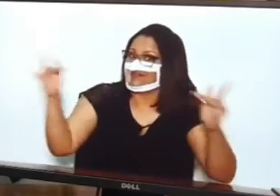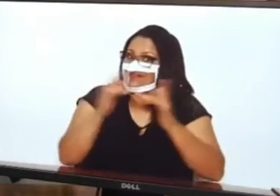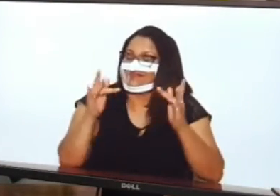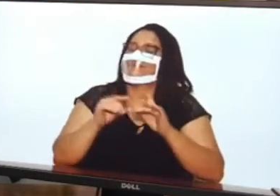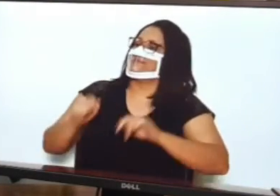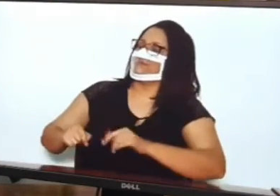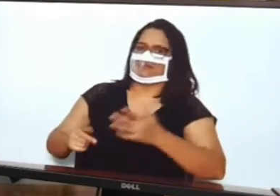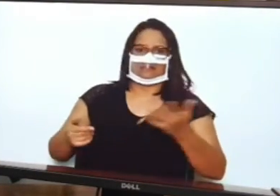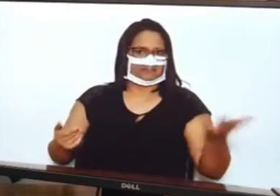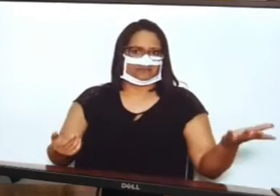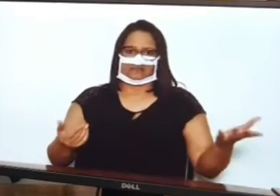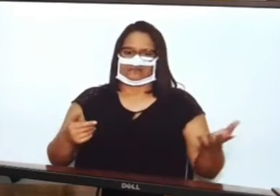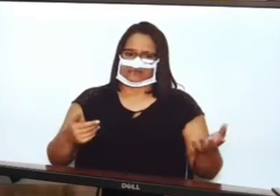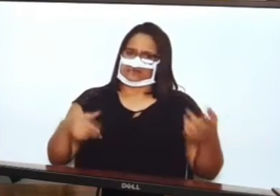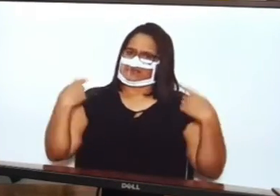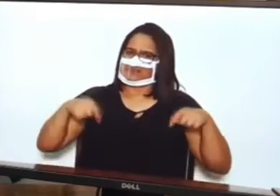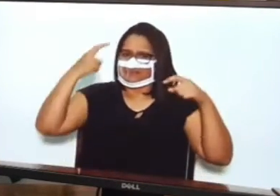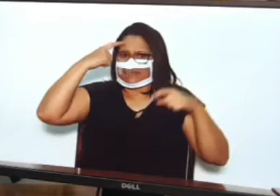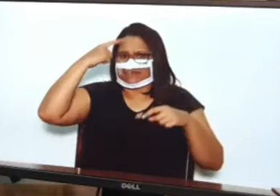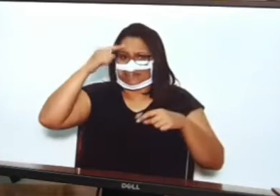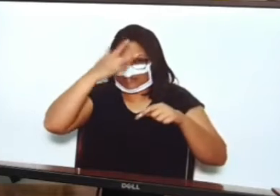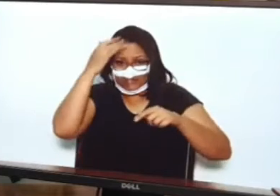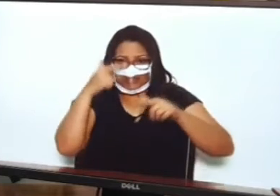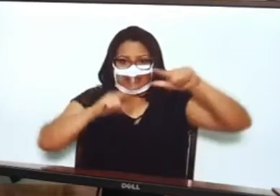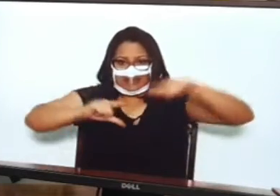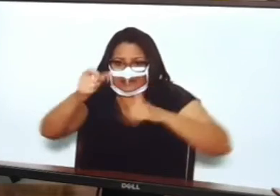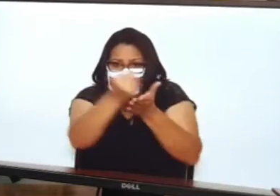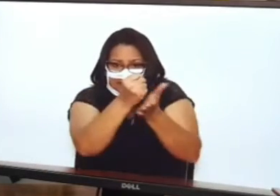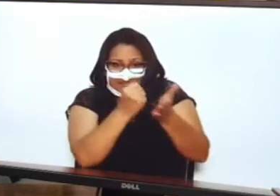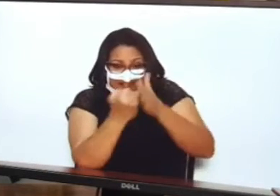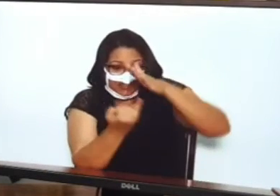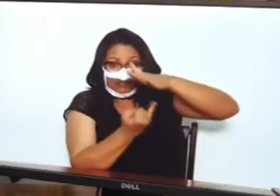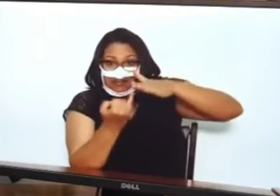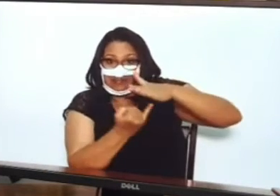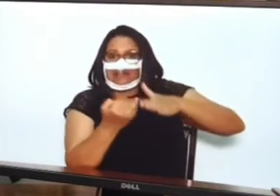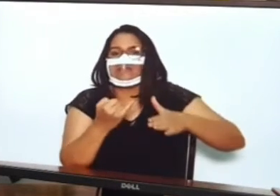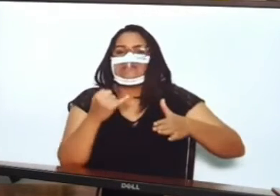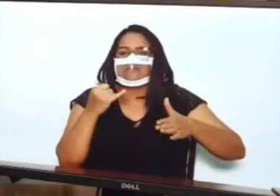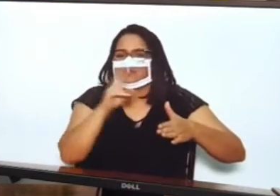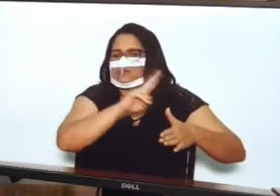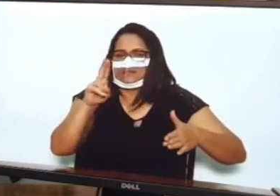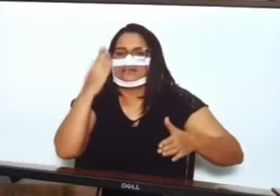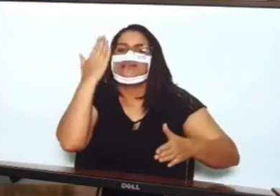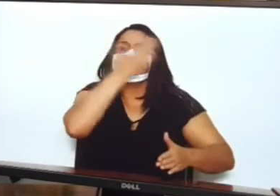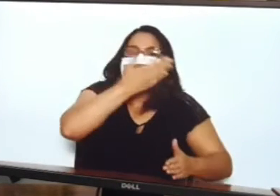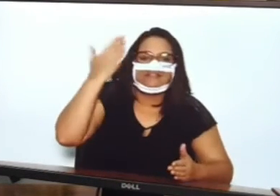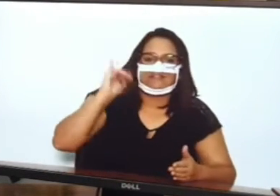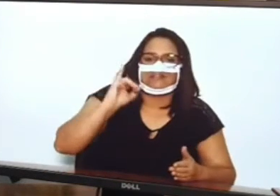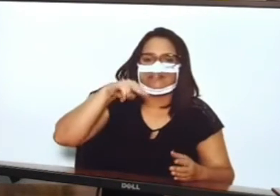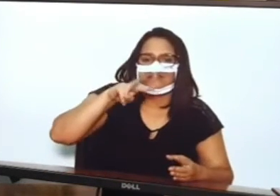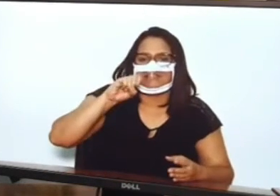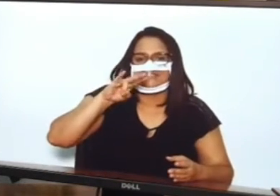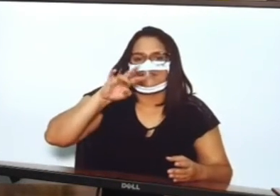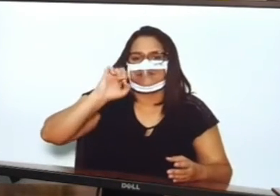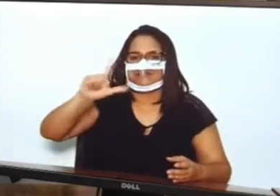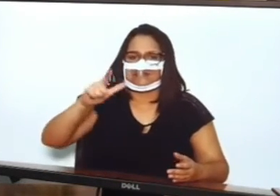muito desemprego, os informais, chama de invisíveis, né? Um pouco mais de 40 milhões, isso perderam, quase todos perderam